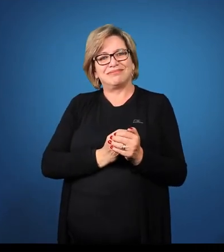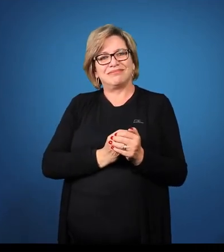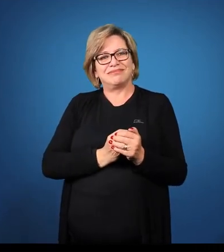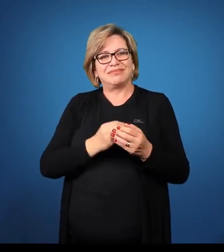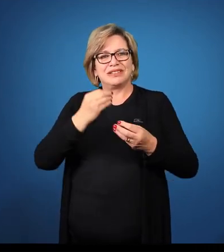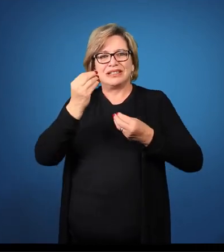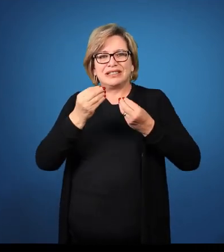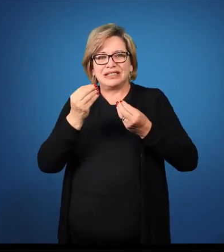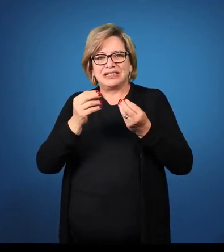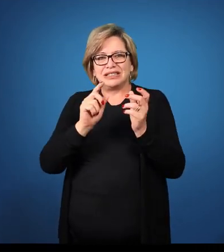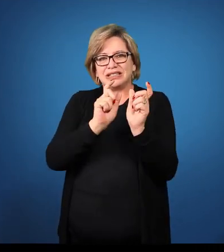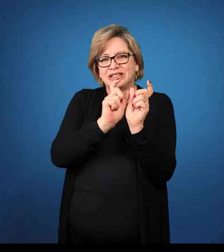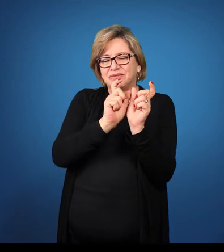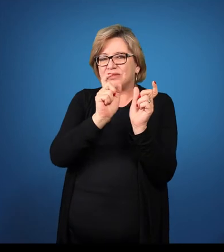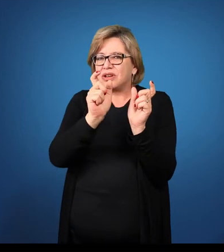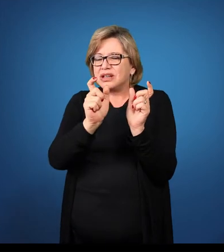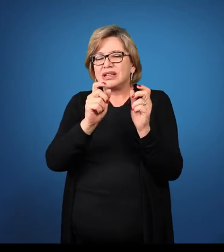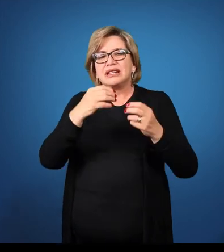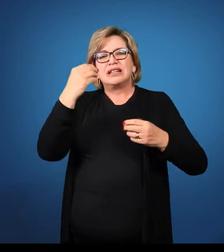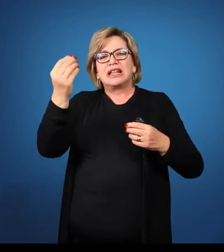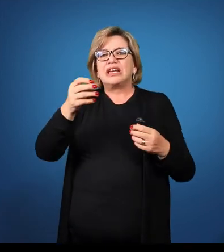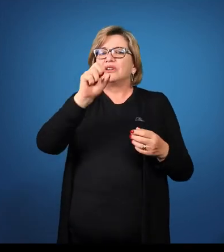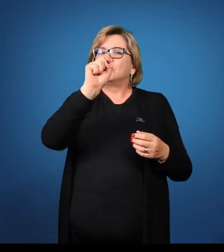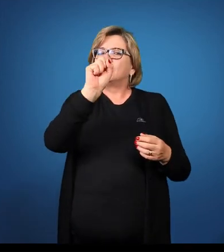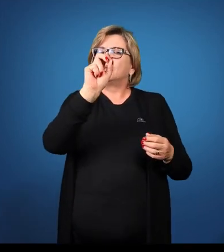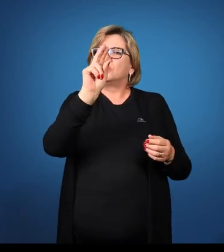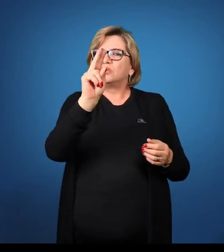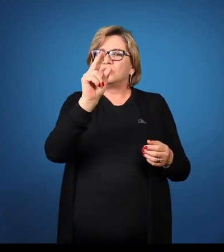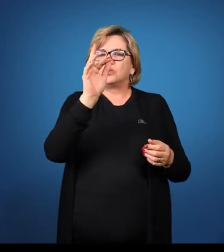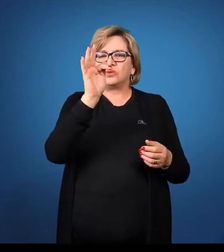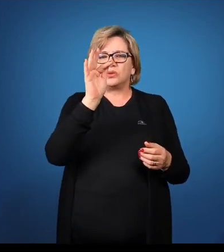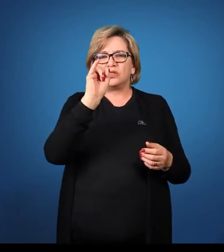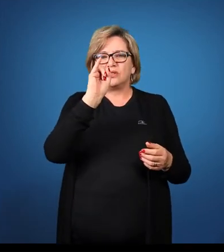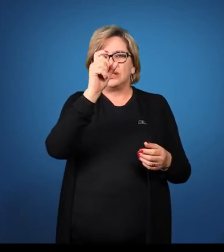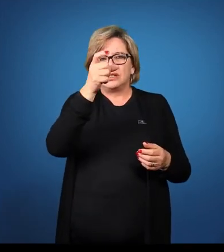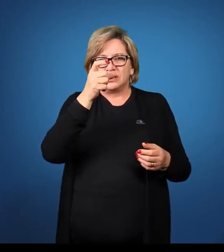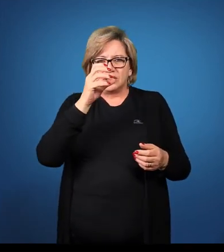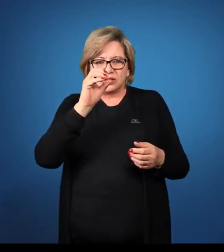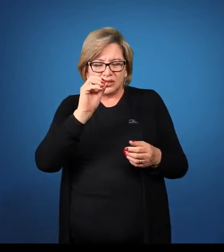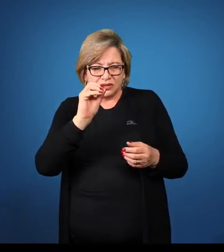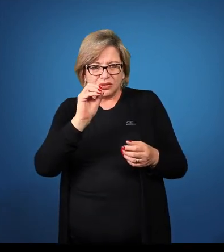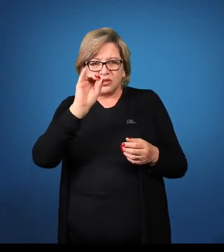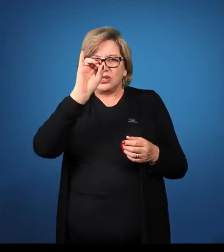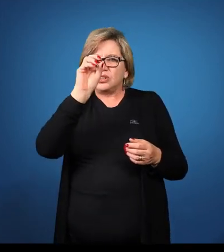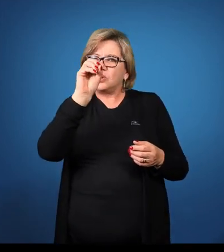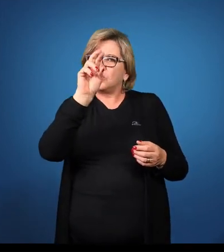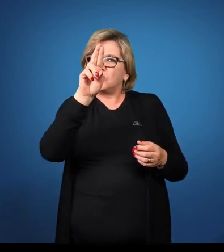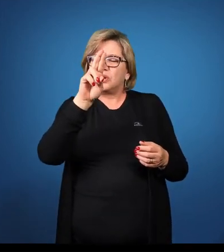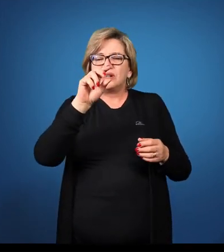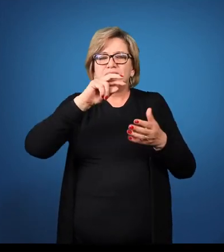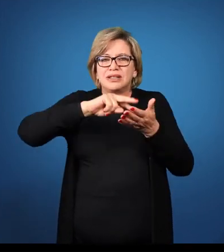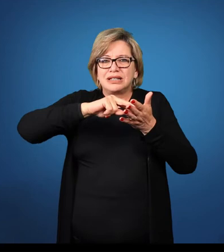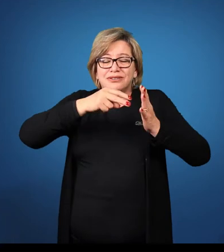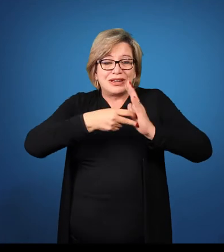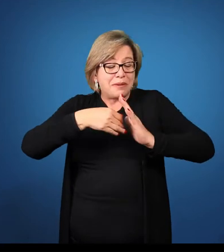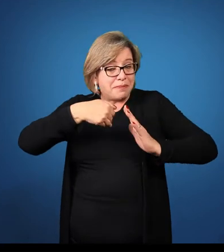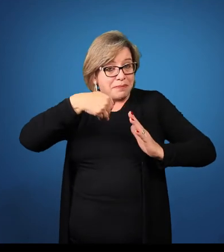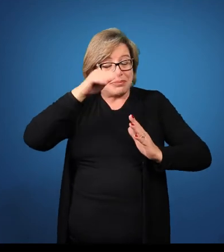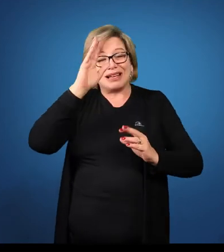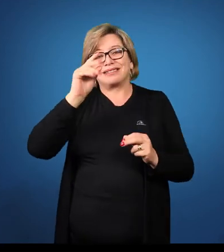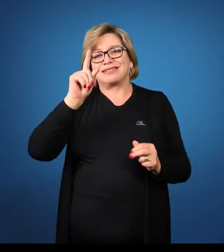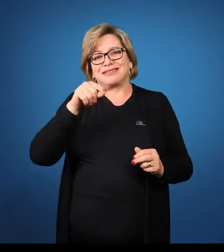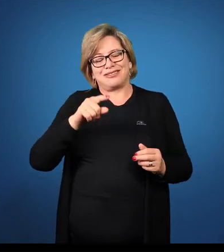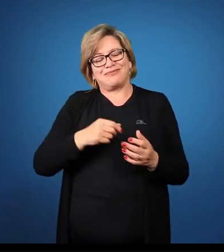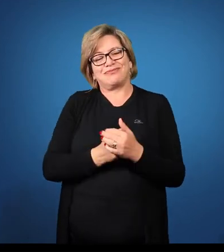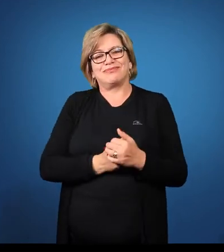O sufixo, acrescenta ior, quer dizer o mais inteligentes.